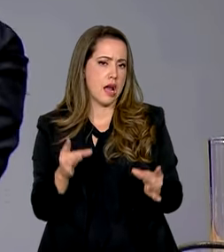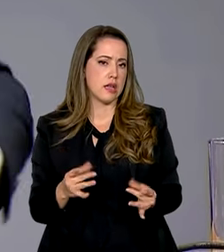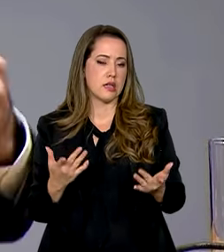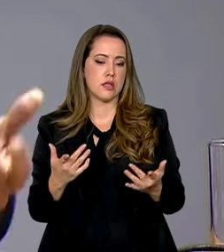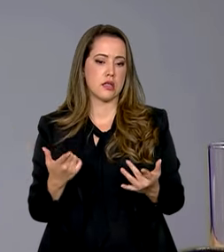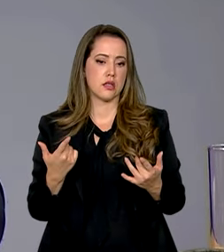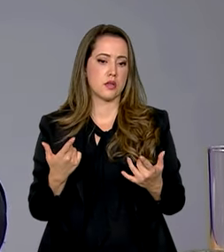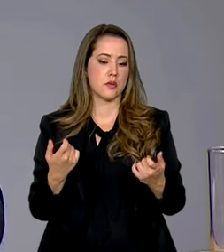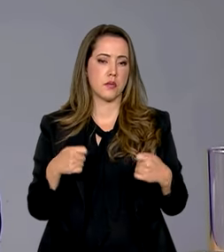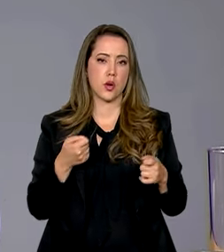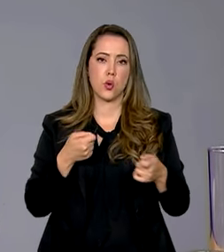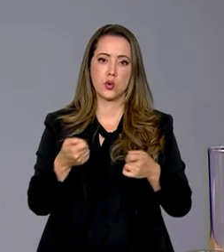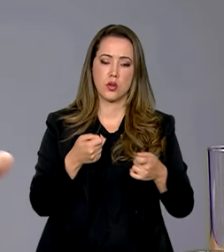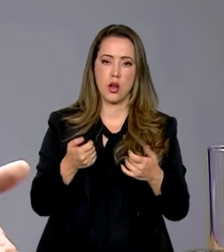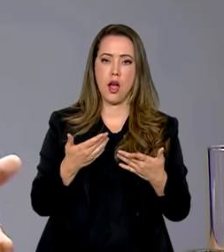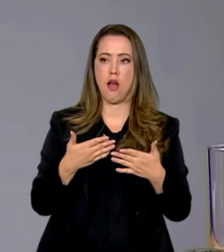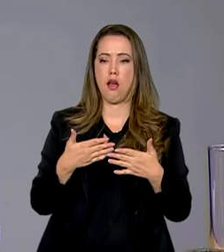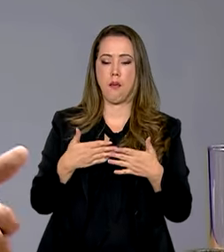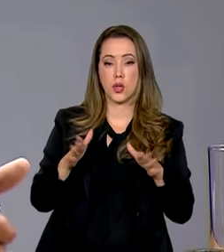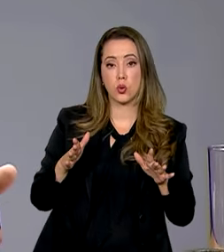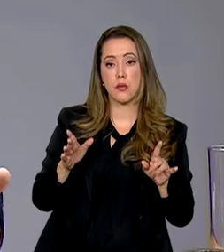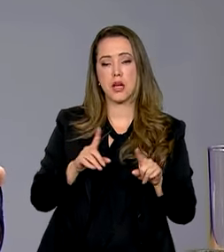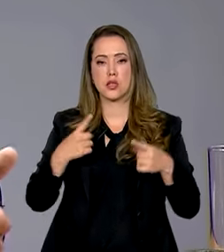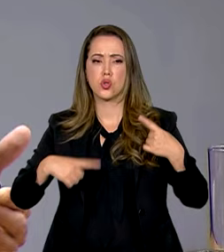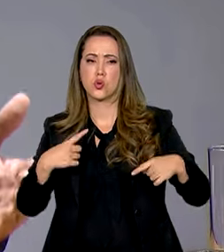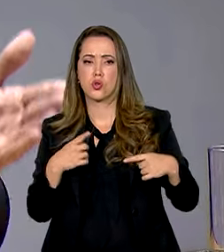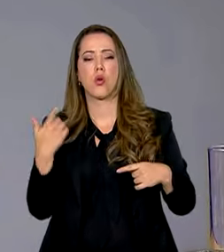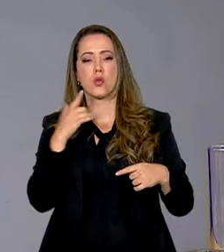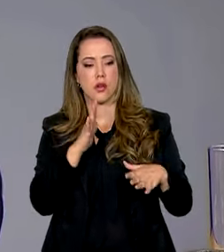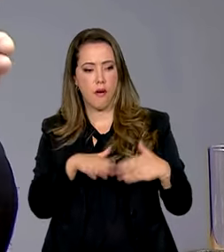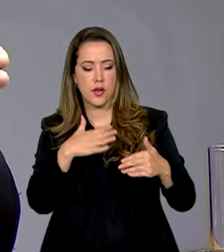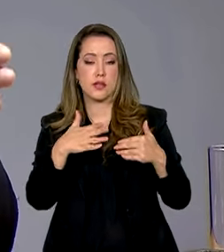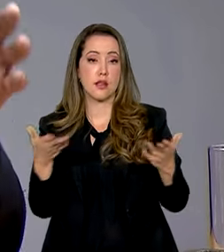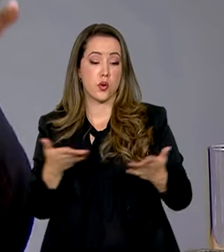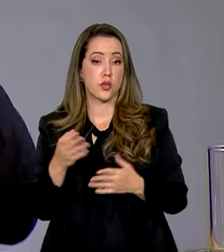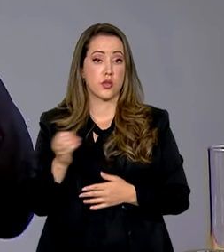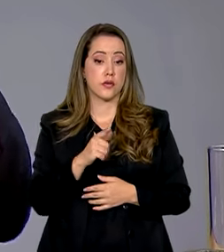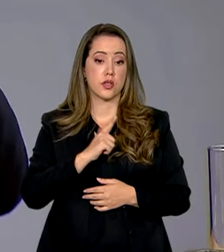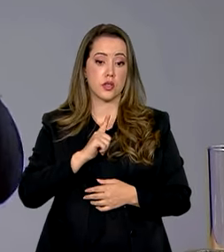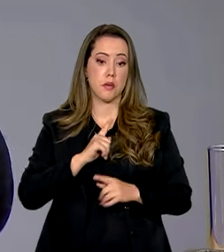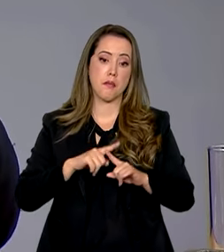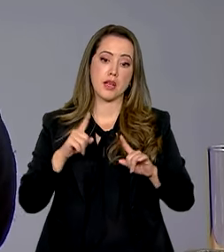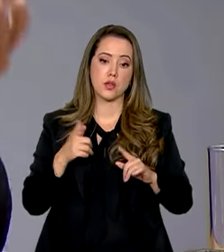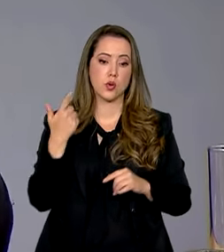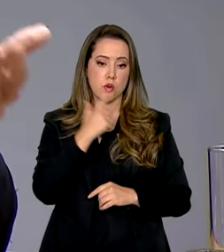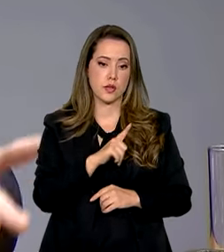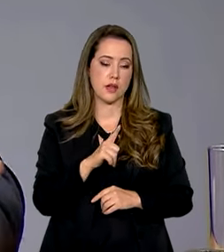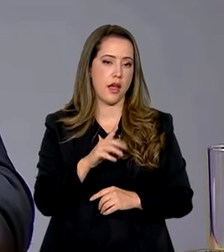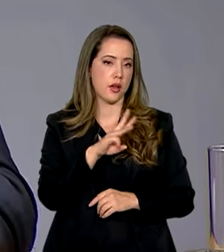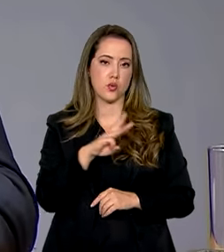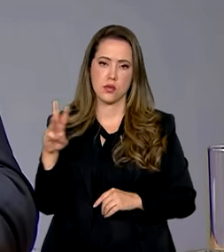restringir ao máximo essa abertura. A gente fez muitas discussões e conseguiu avançar muito. Então, que tem de novidade é isso. Agora você consegue, de forma